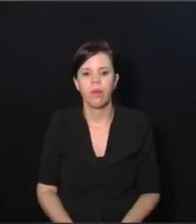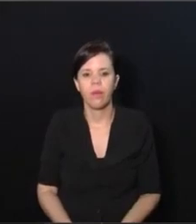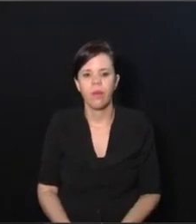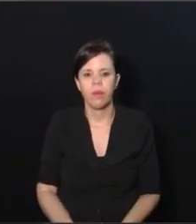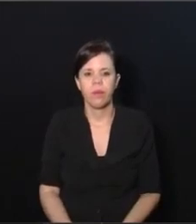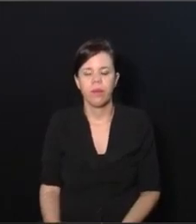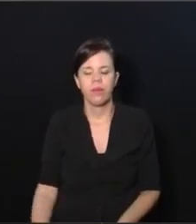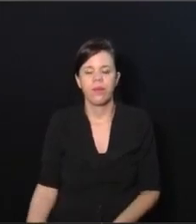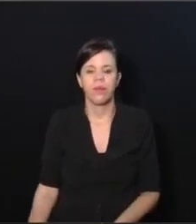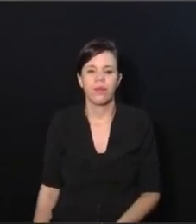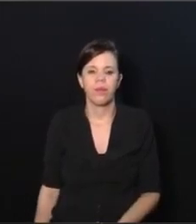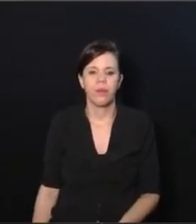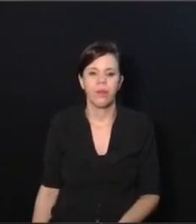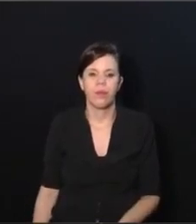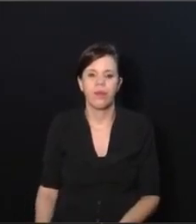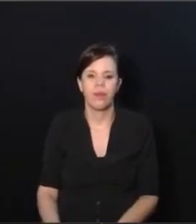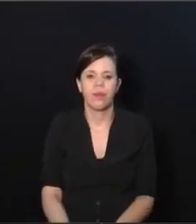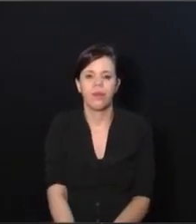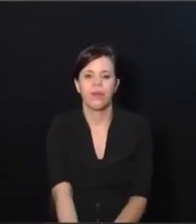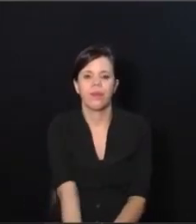Meu Deus do céu.